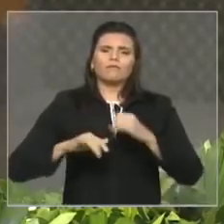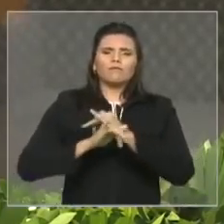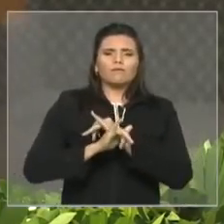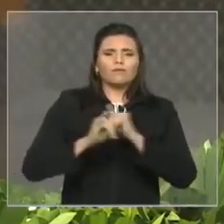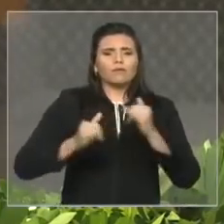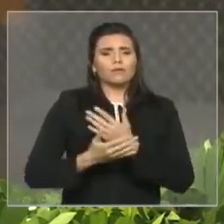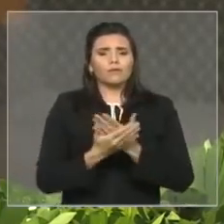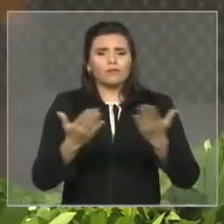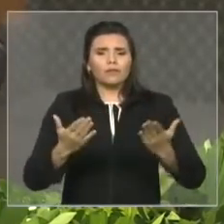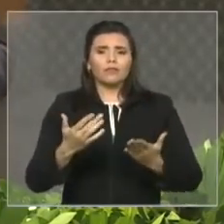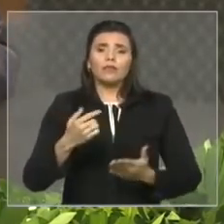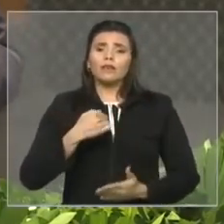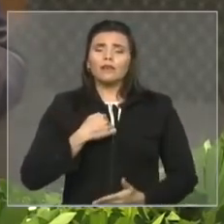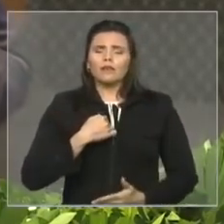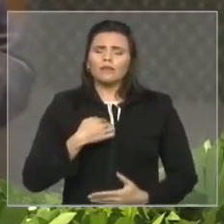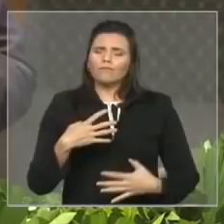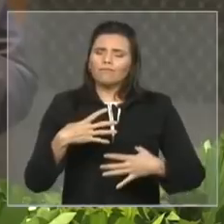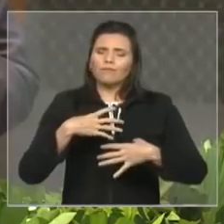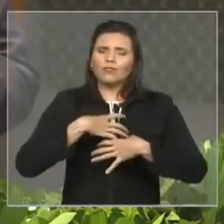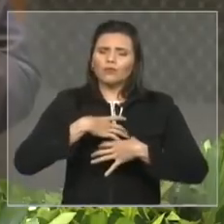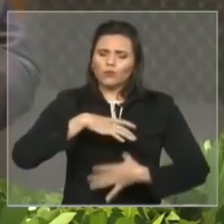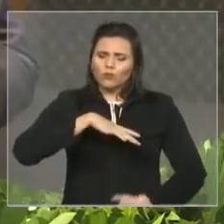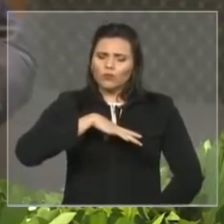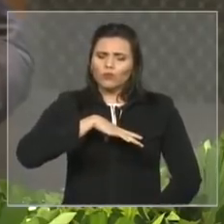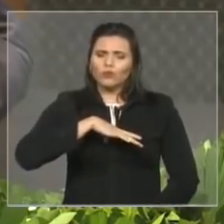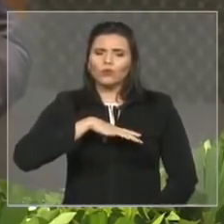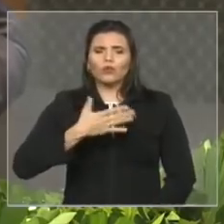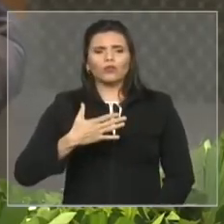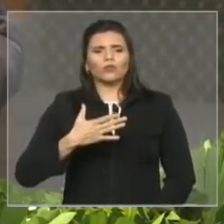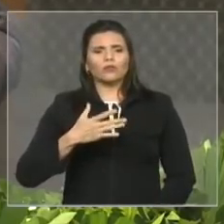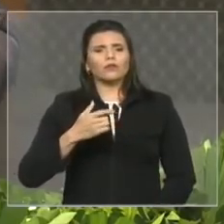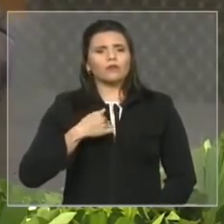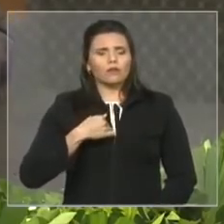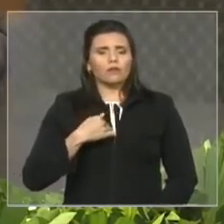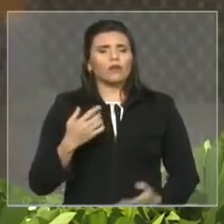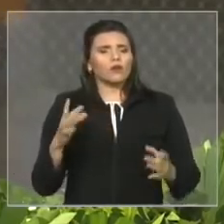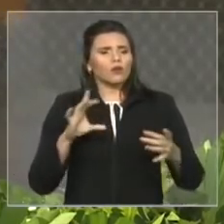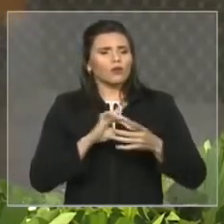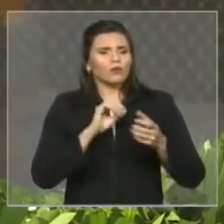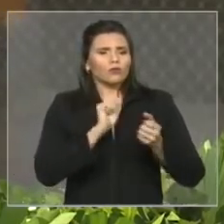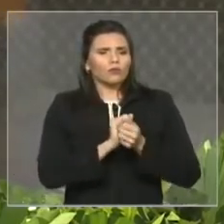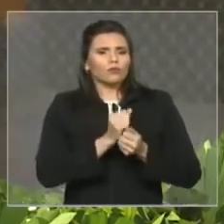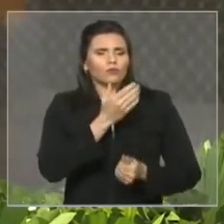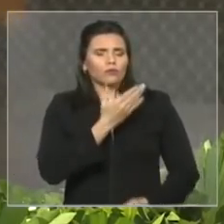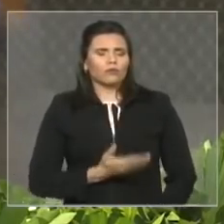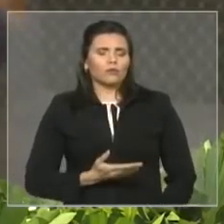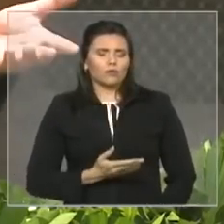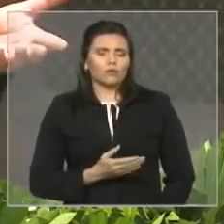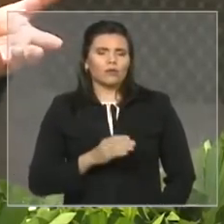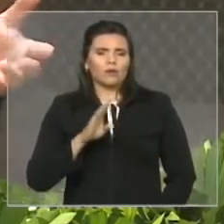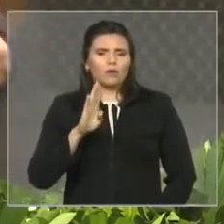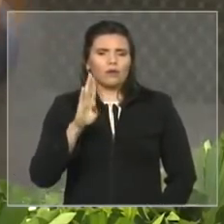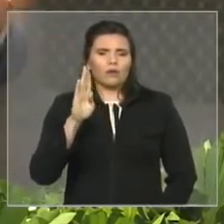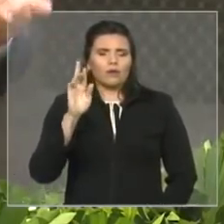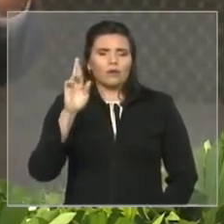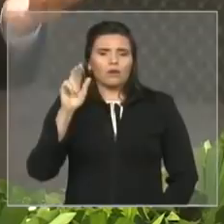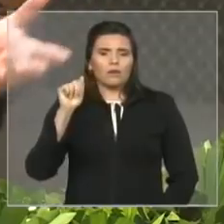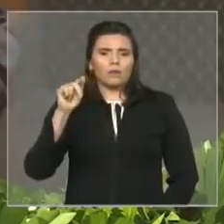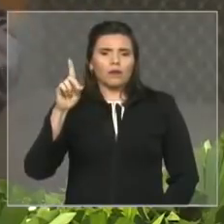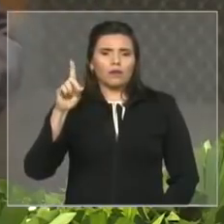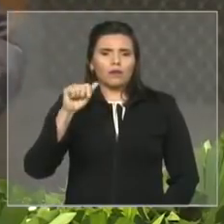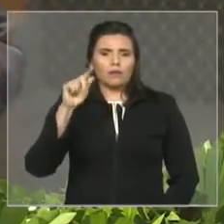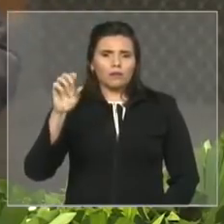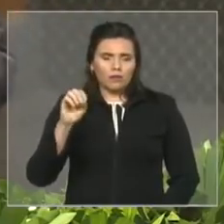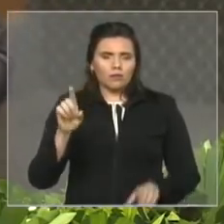motivado para, lado do vice-governador Brandão e da nossa equipe, fazer um segundo governo ainda melhor do que o